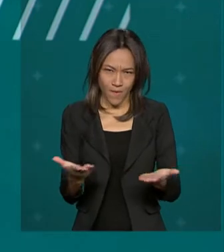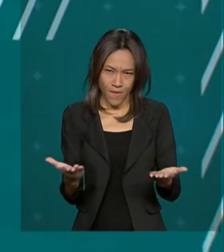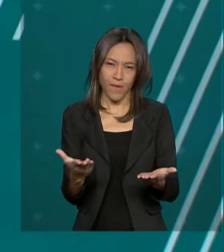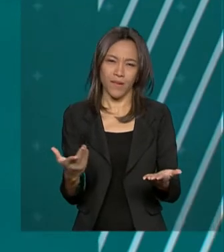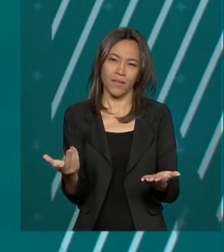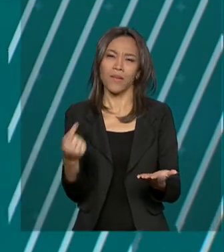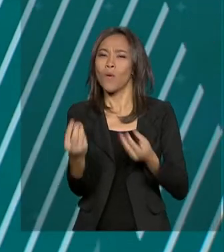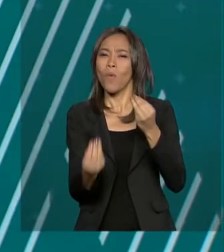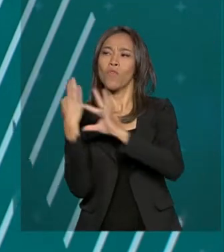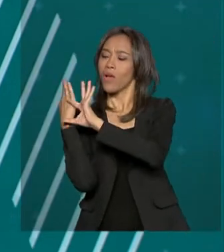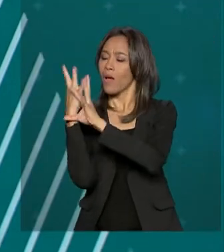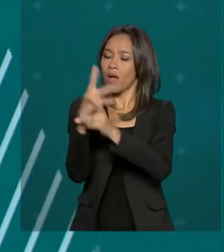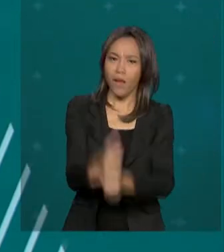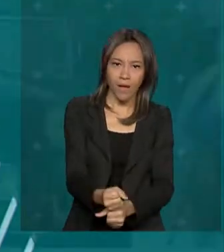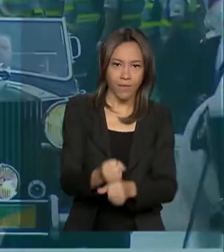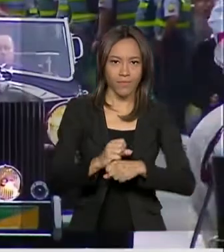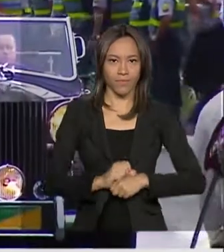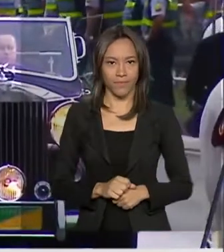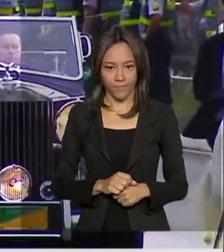uma retrospectiva.